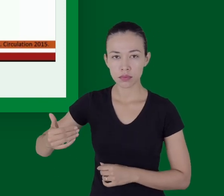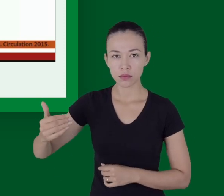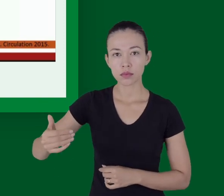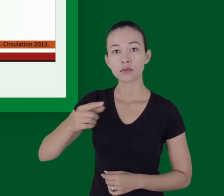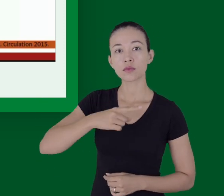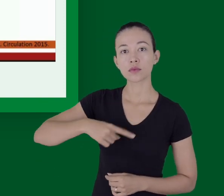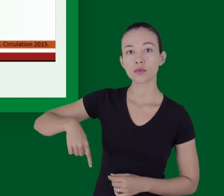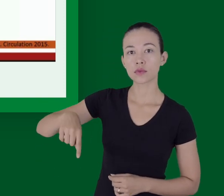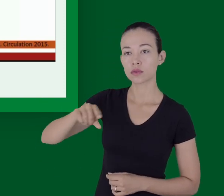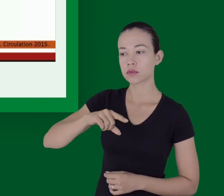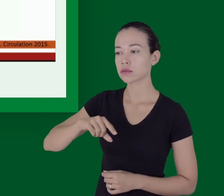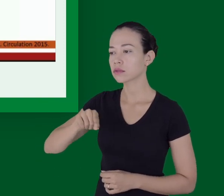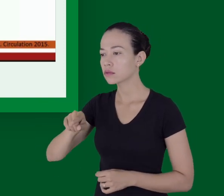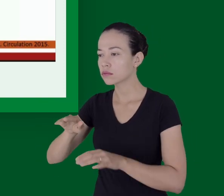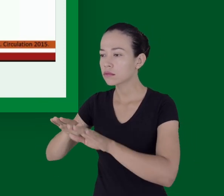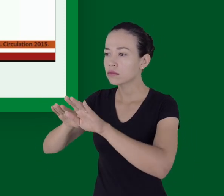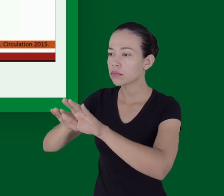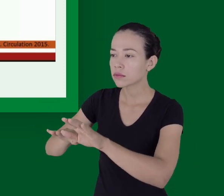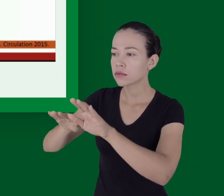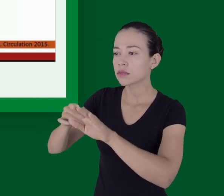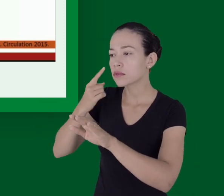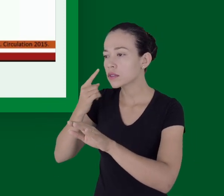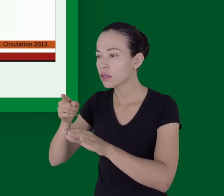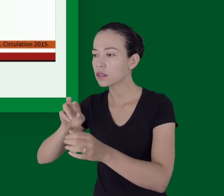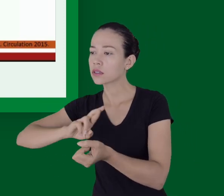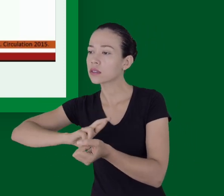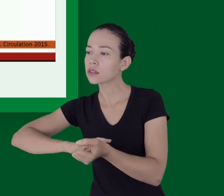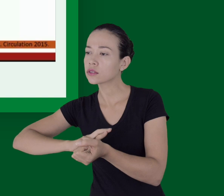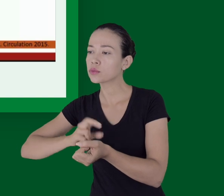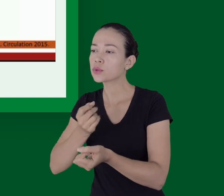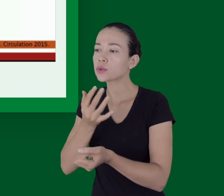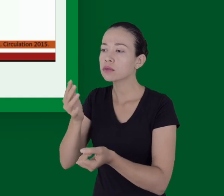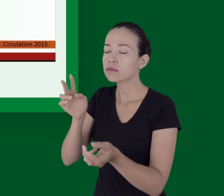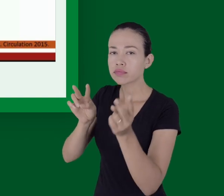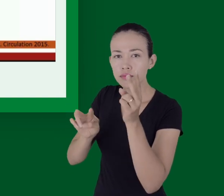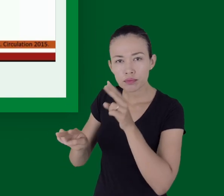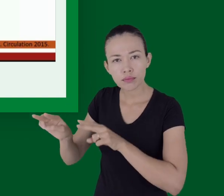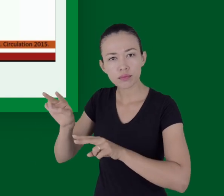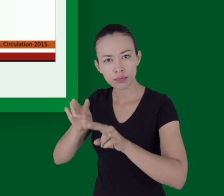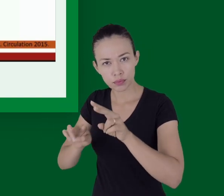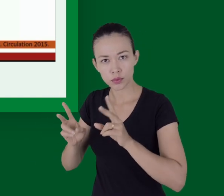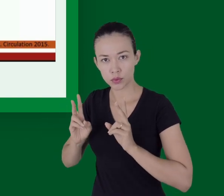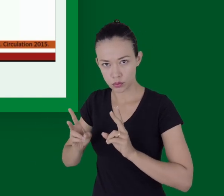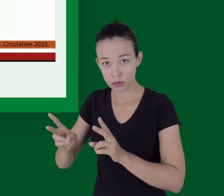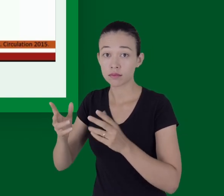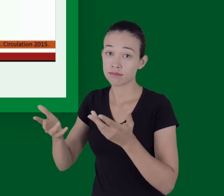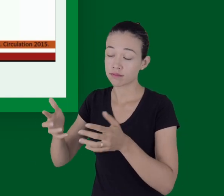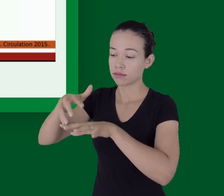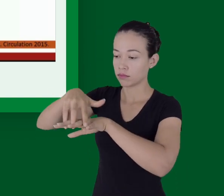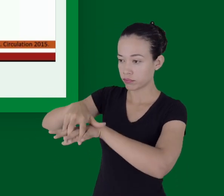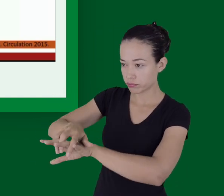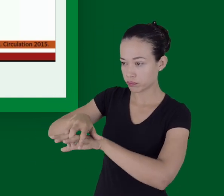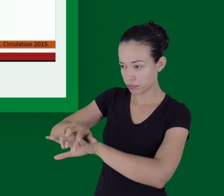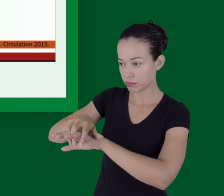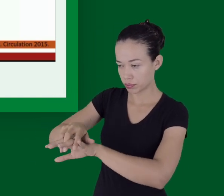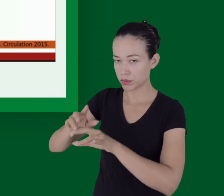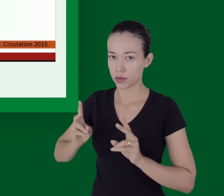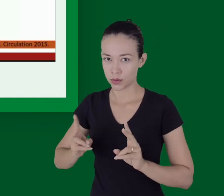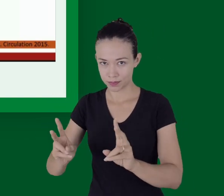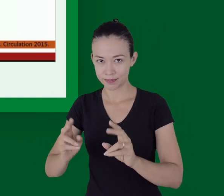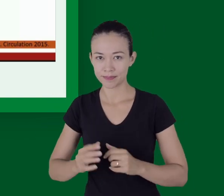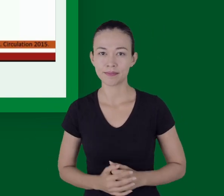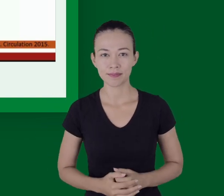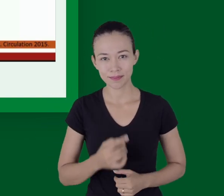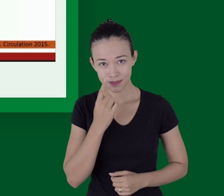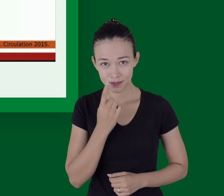vai verificar o ritmo e ver se teve choque indicado e seguir as compressões.